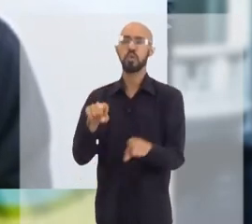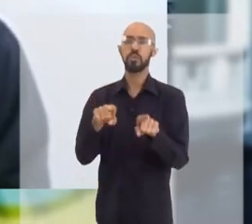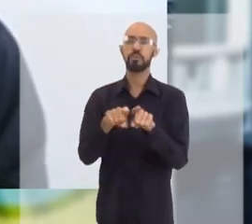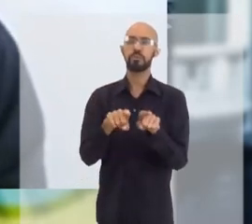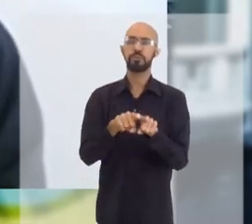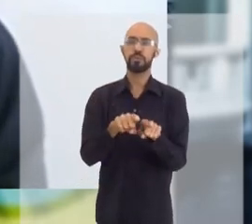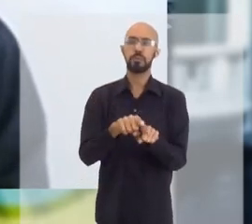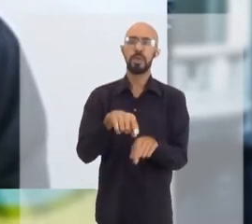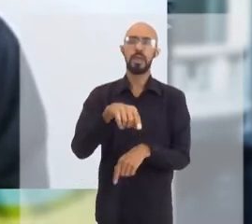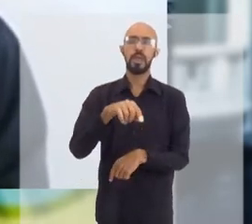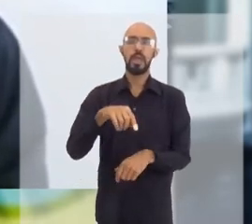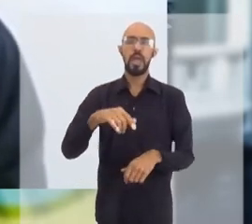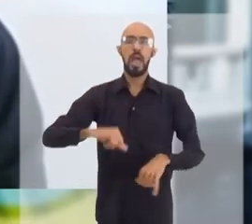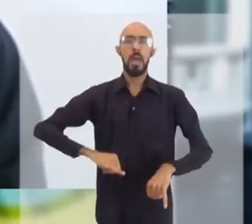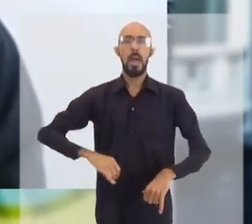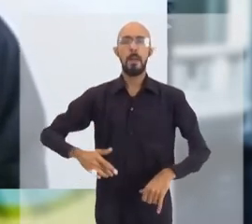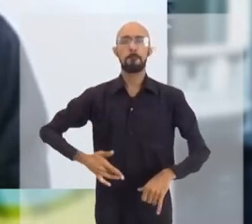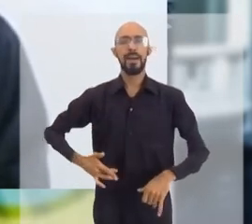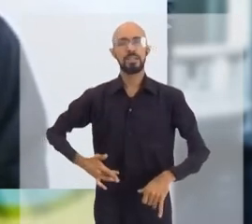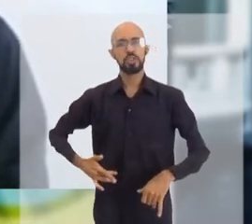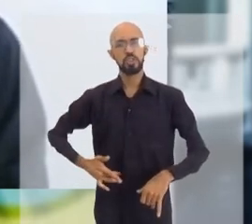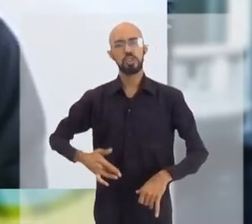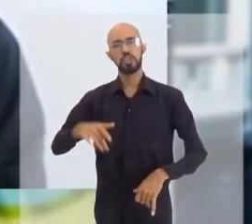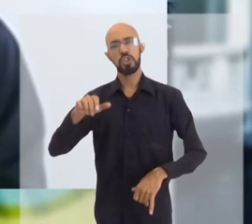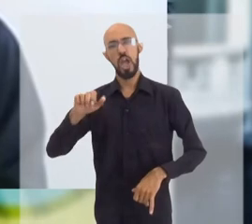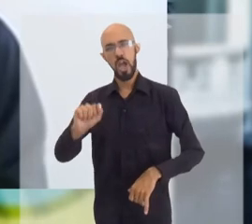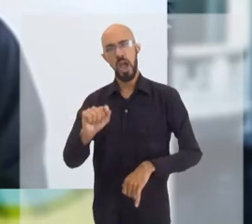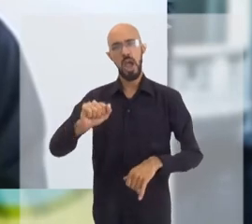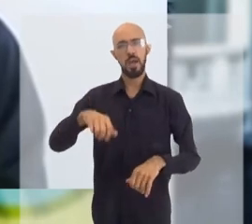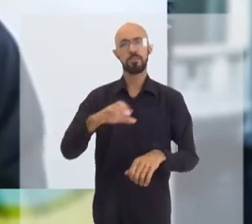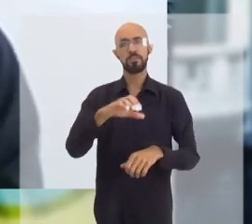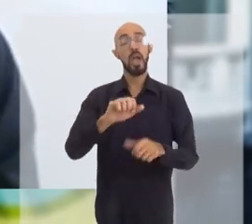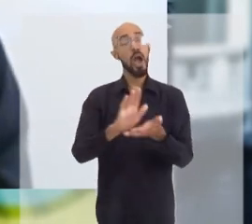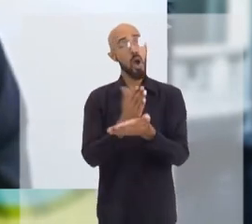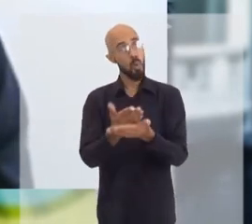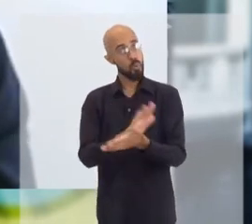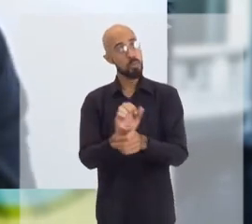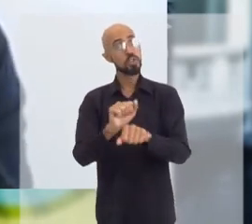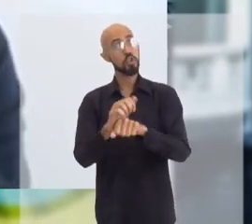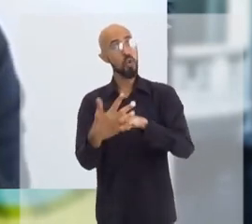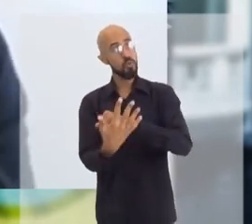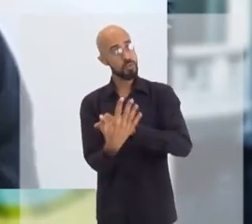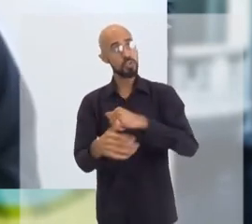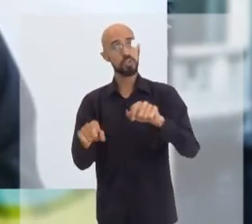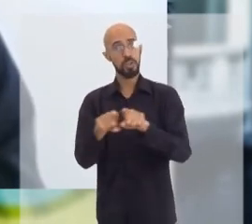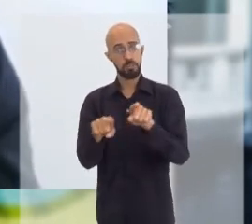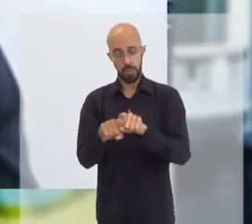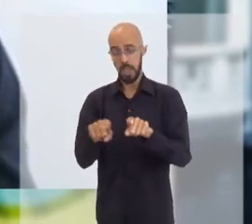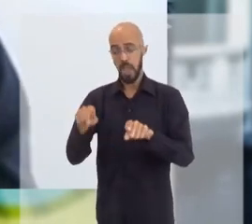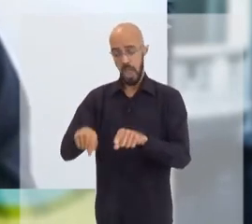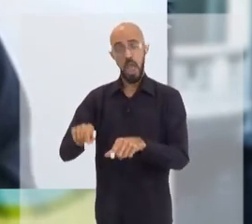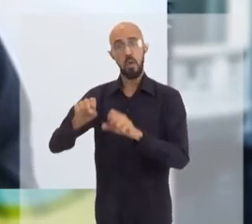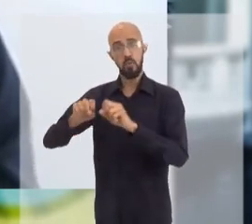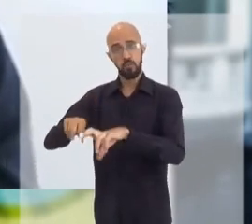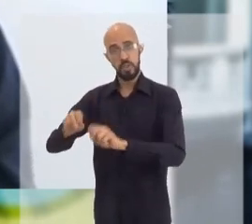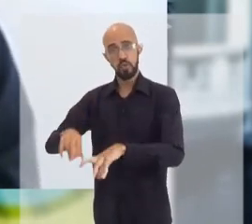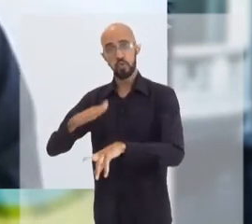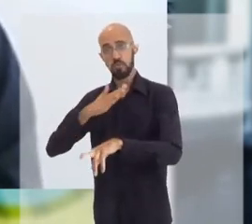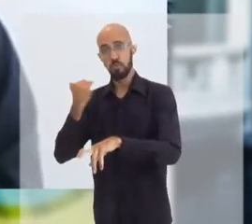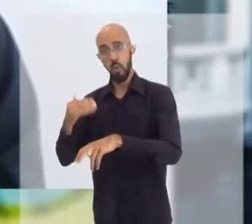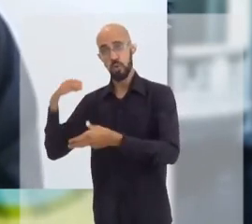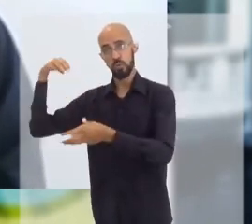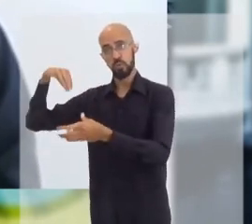faz vacina de hepatite A, algumas vacinas de covid são assim, então vacinas inativadas, é o vírus que está lá